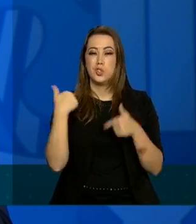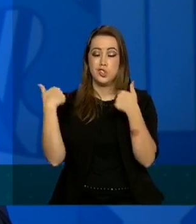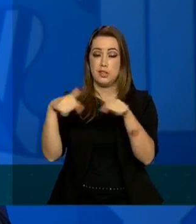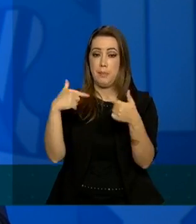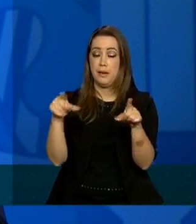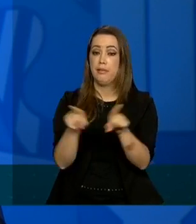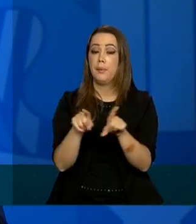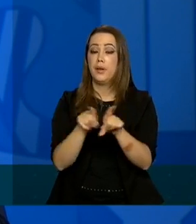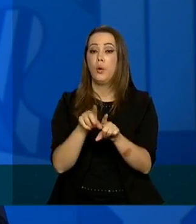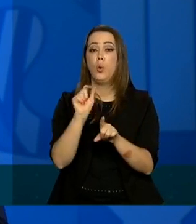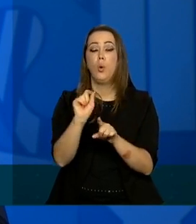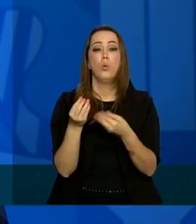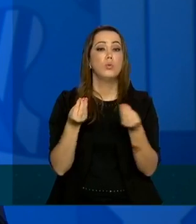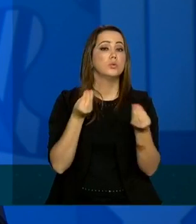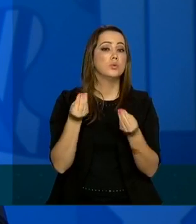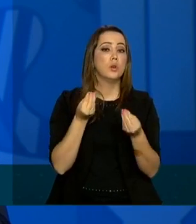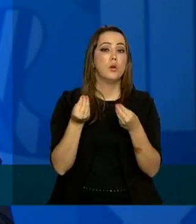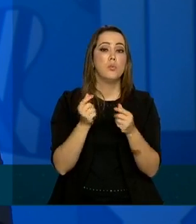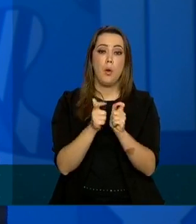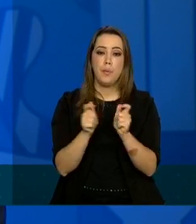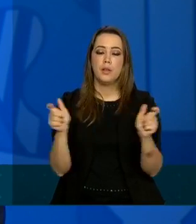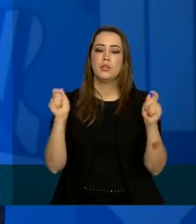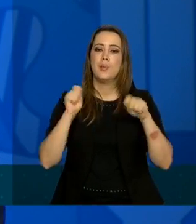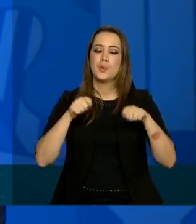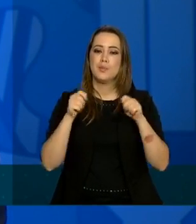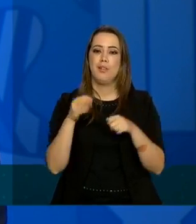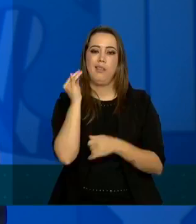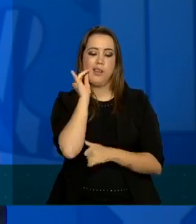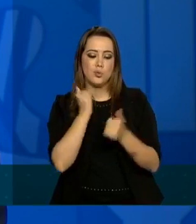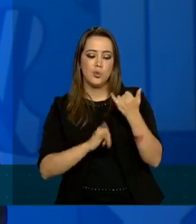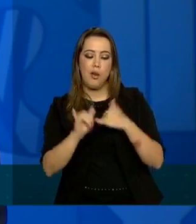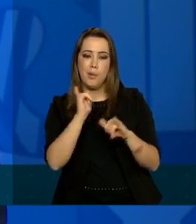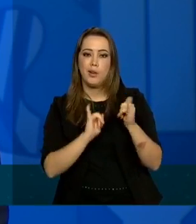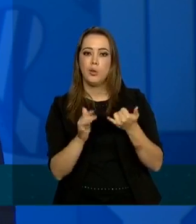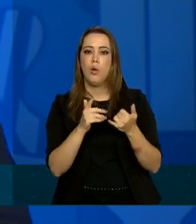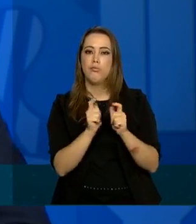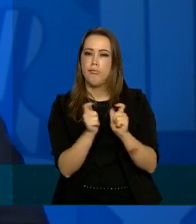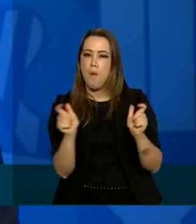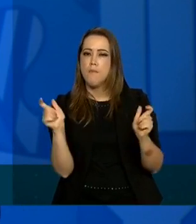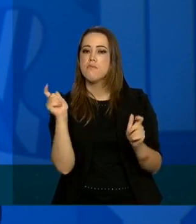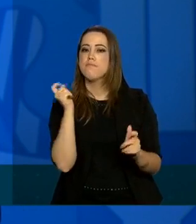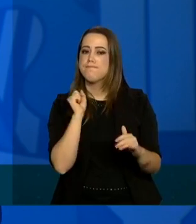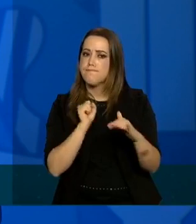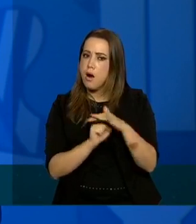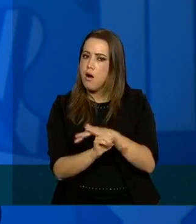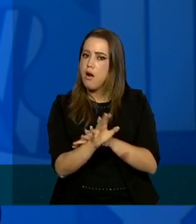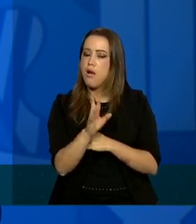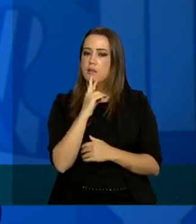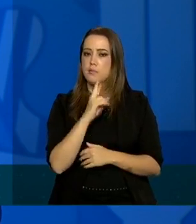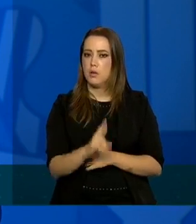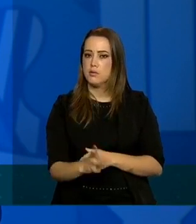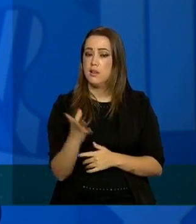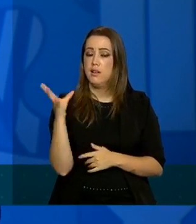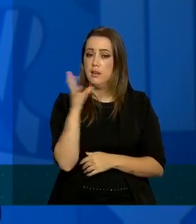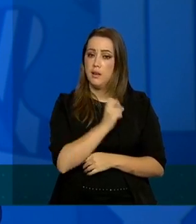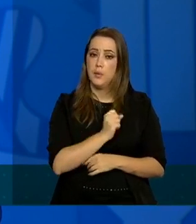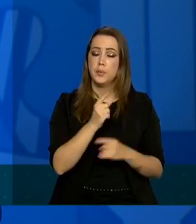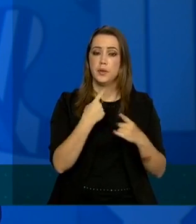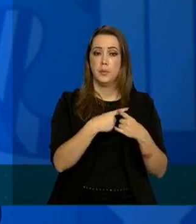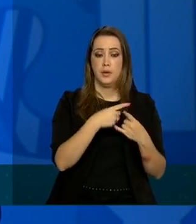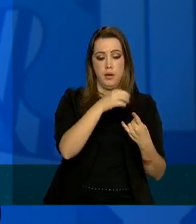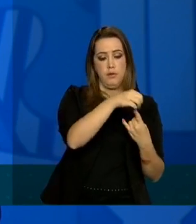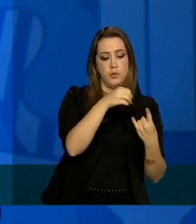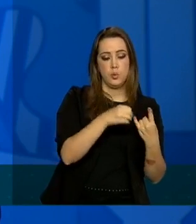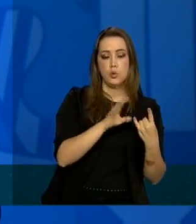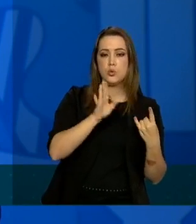justamente no aumento dessa capacidade laboratorial a Fundação Oswaldo Cruz ela está com os seus núcleos já